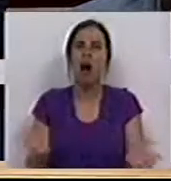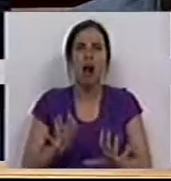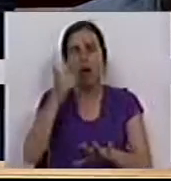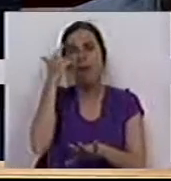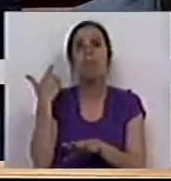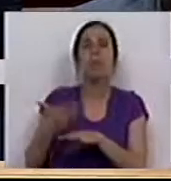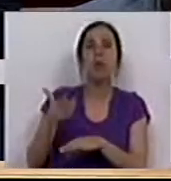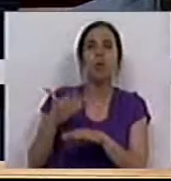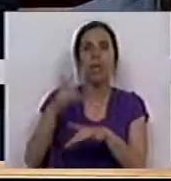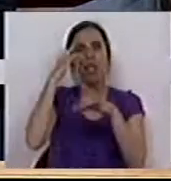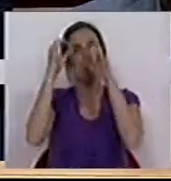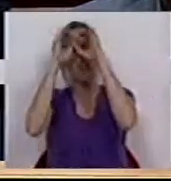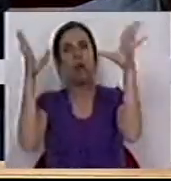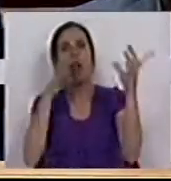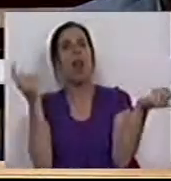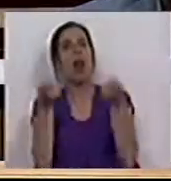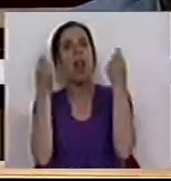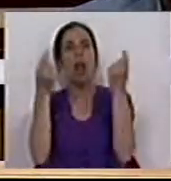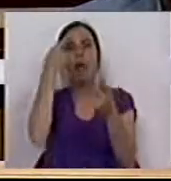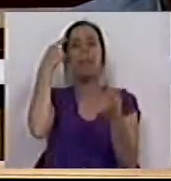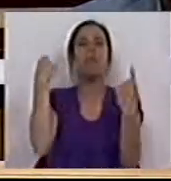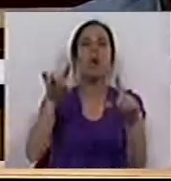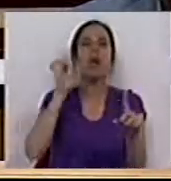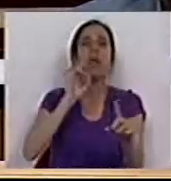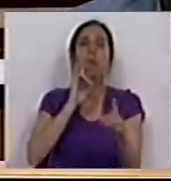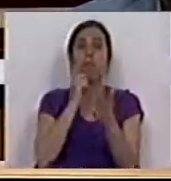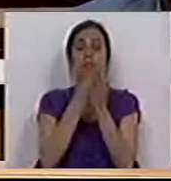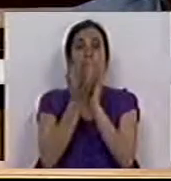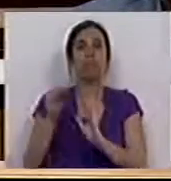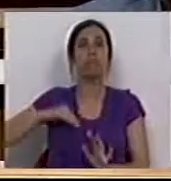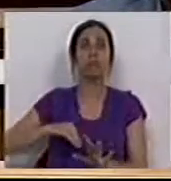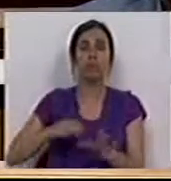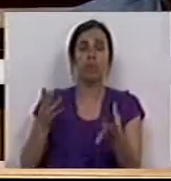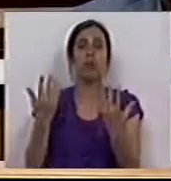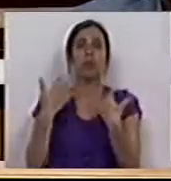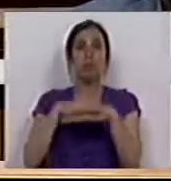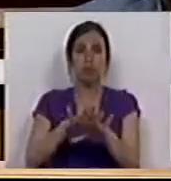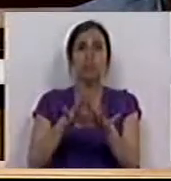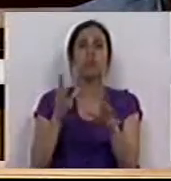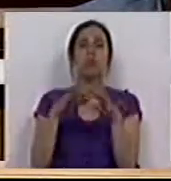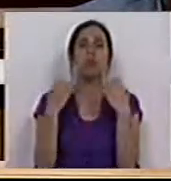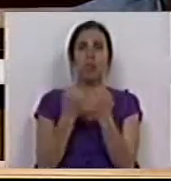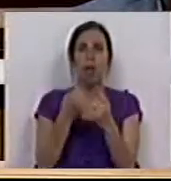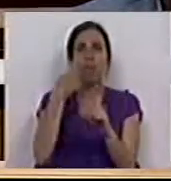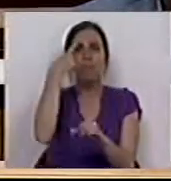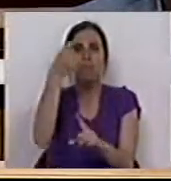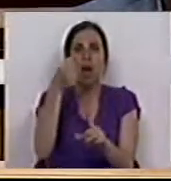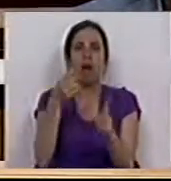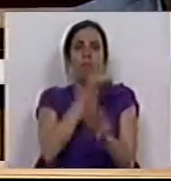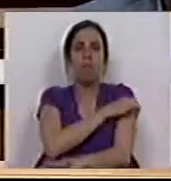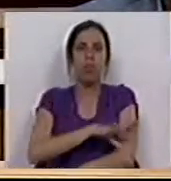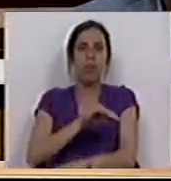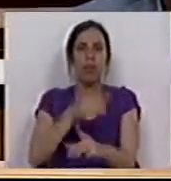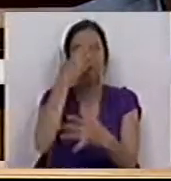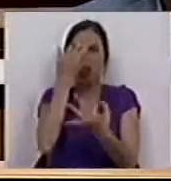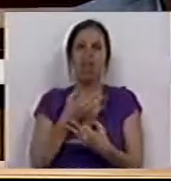preconceitos ideológicos nem espopolismos, ao pensar na importância de medidas como o rendimento social de inserção para combater a pobreza e